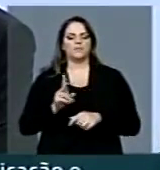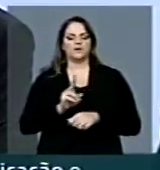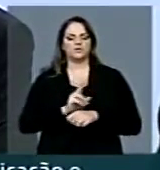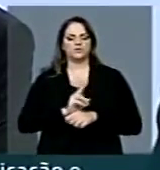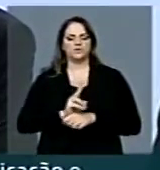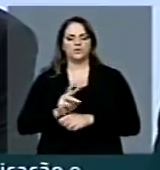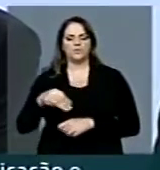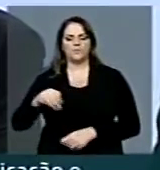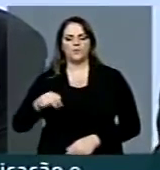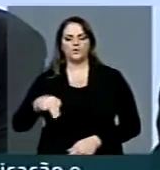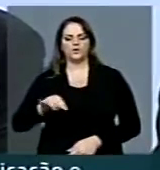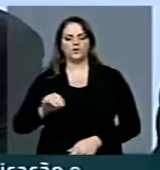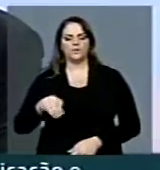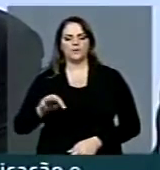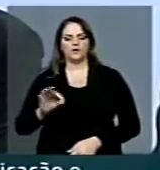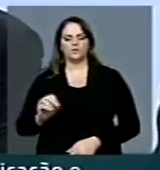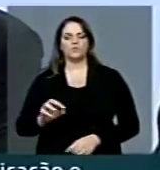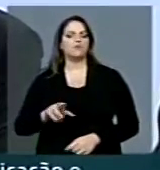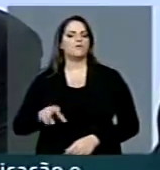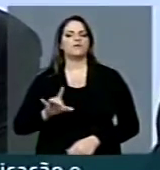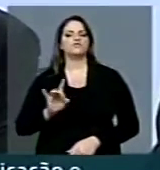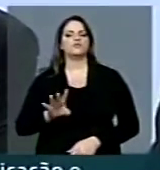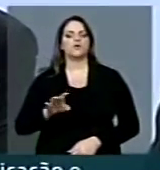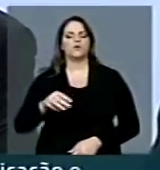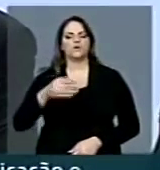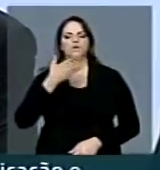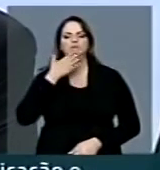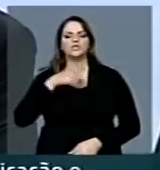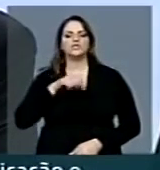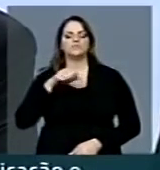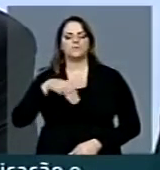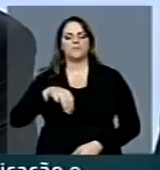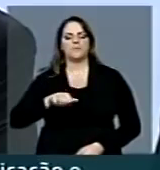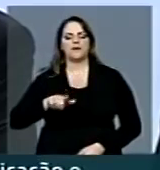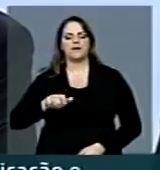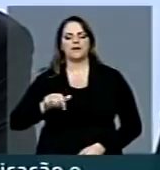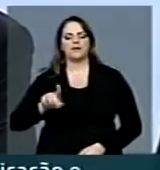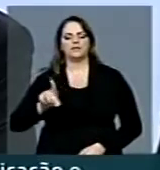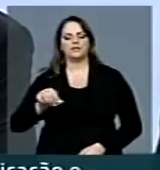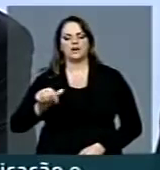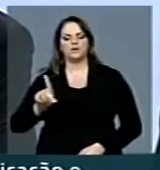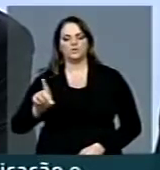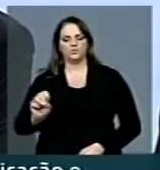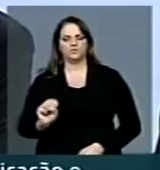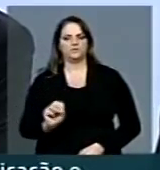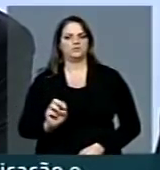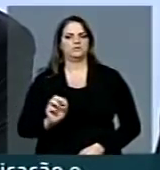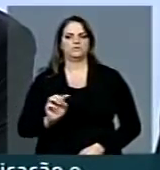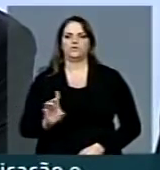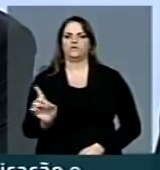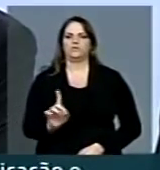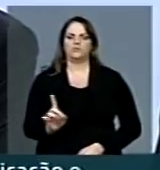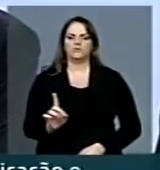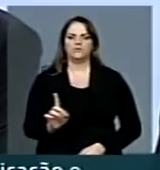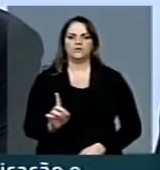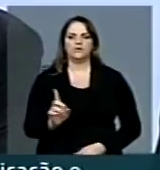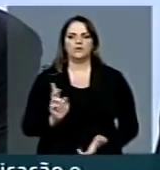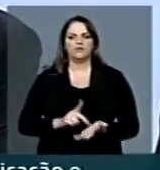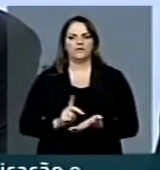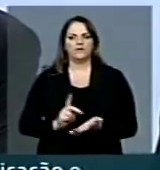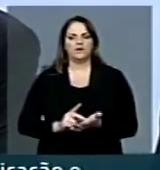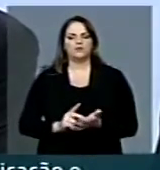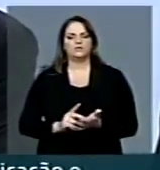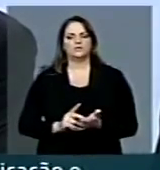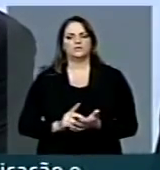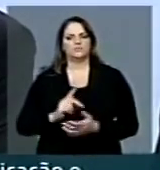monitorar megadados. O programa dos Estados Unidos, ele invadiu